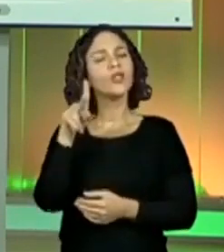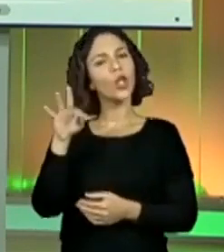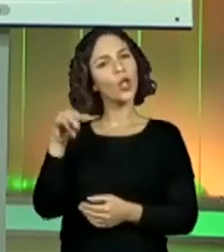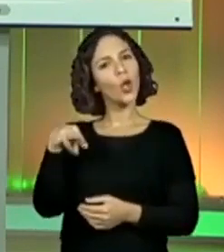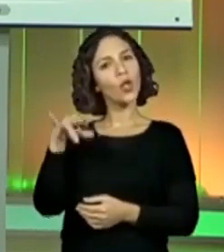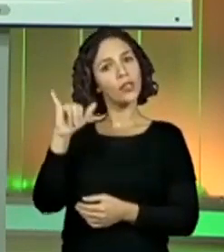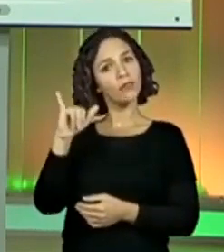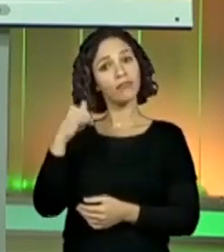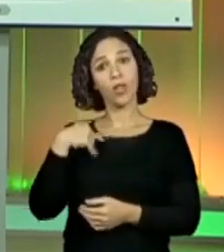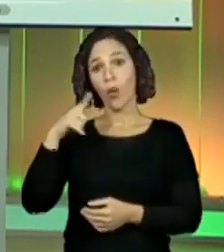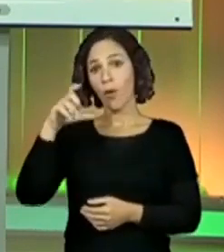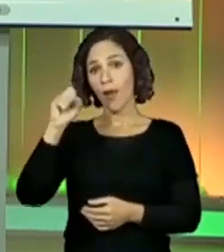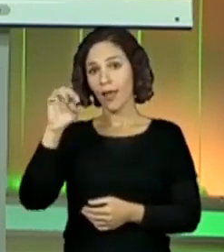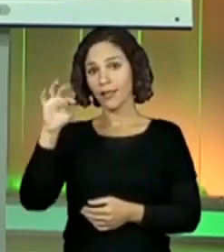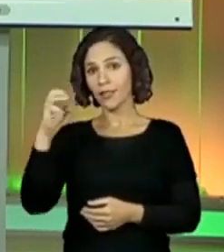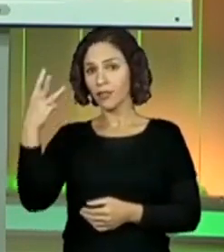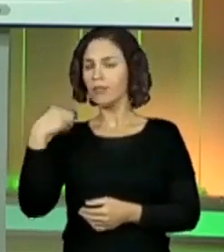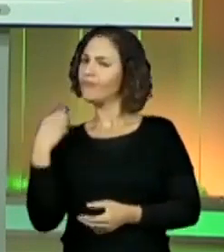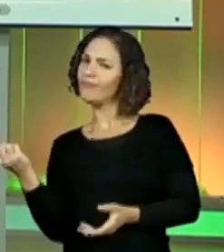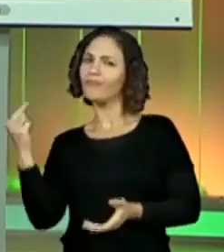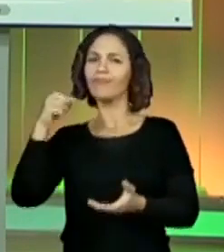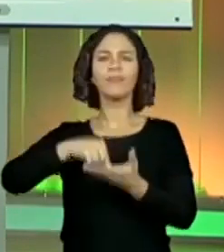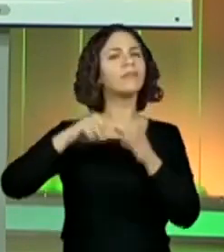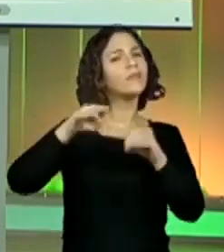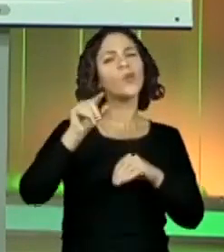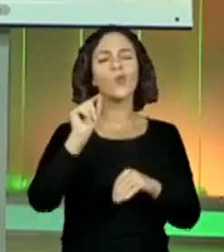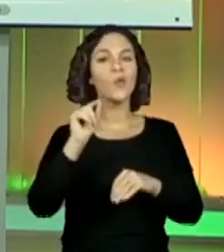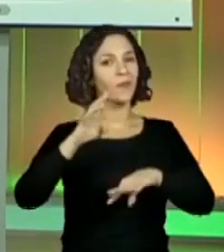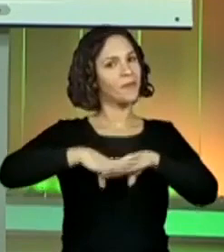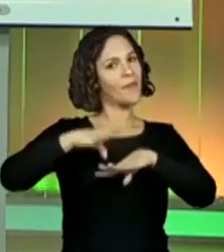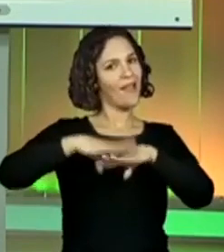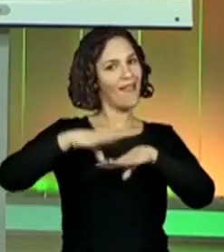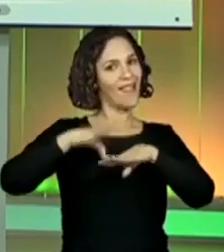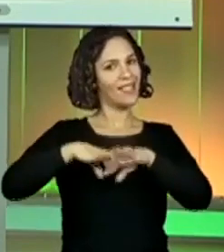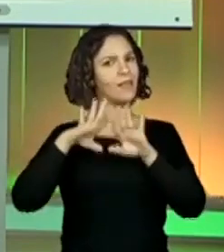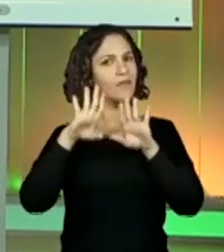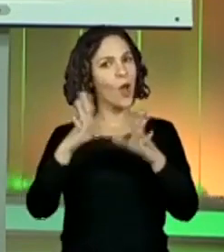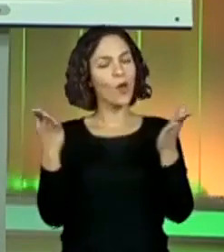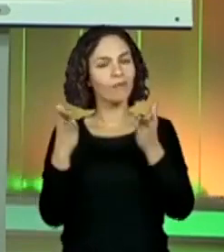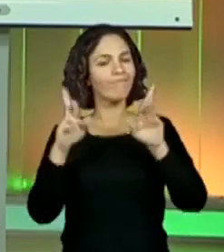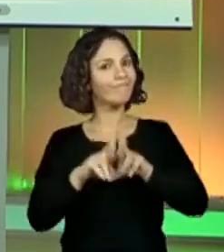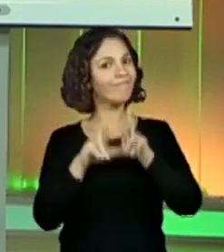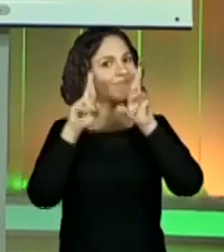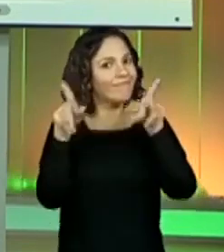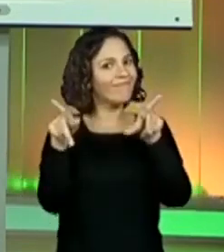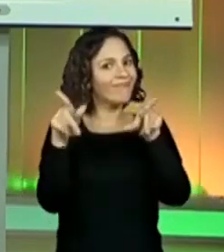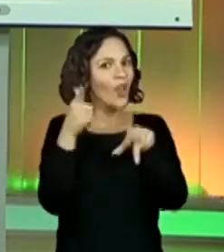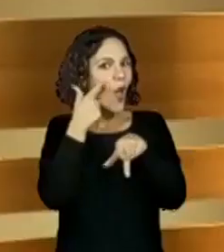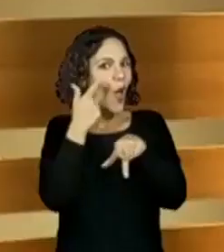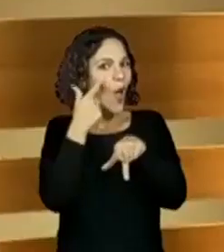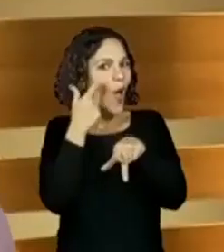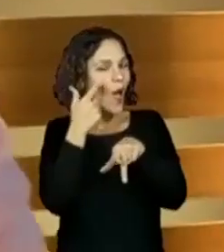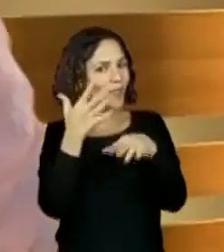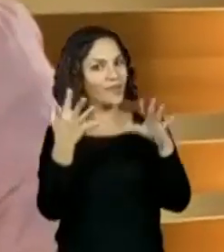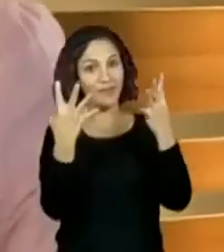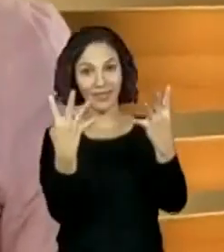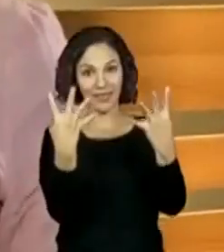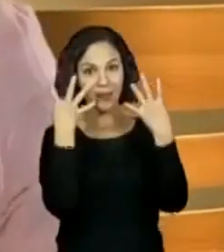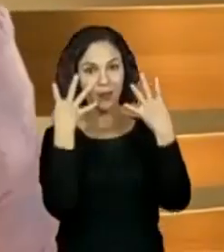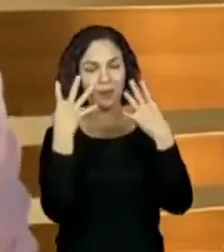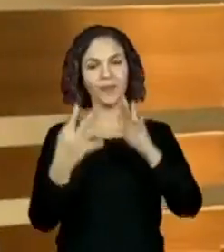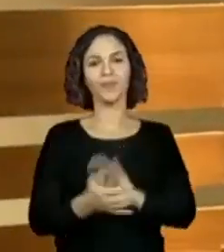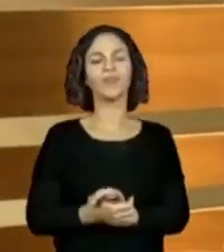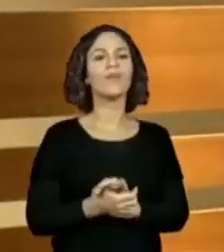pouquinho sobre matemática com vocês. Só que no dia de hoje, a gente vai fazer uma coisinha diferente, beleza? Presta atenção aqui, olha lá.